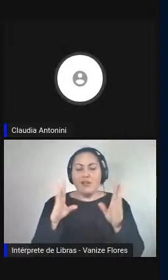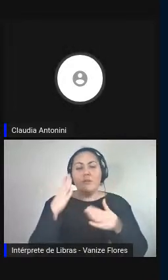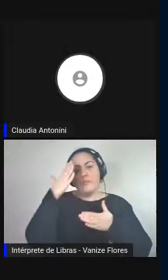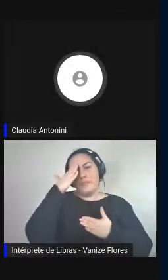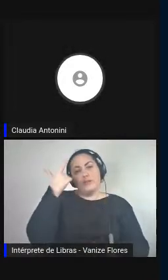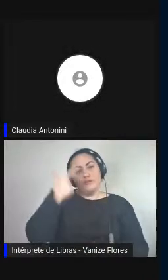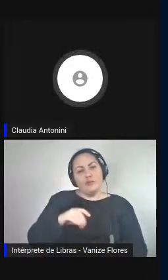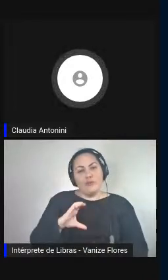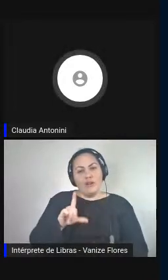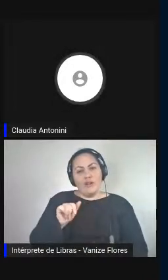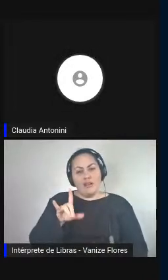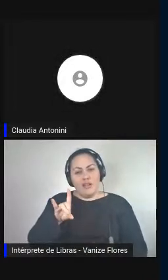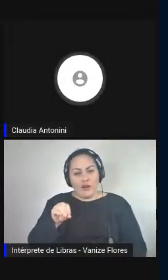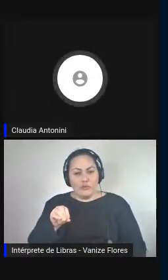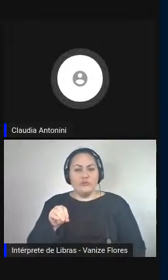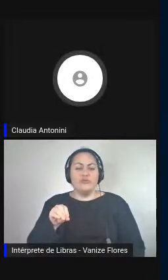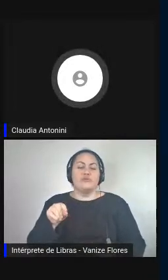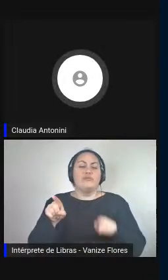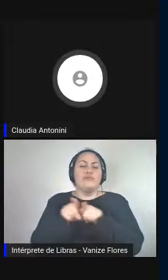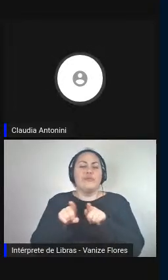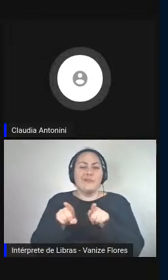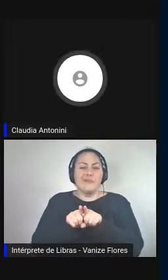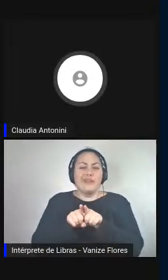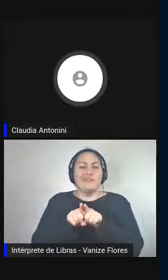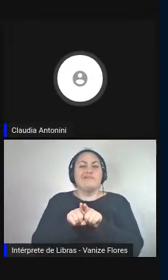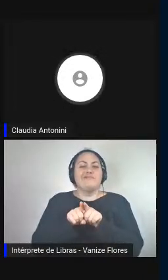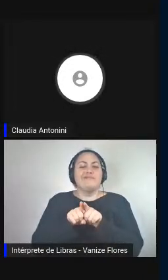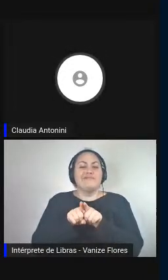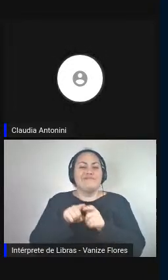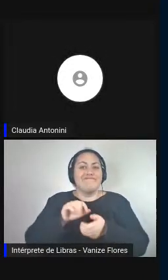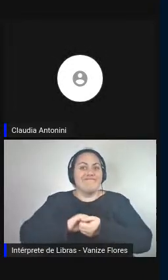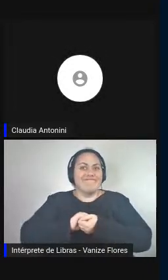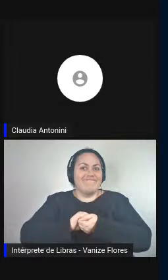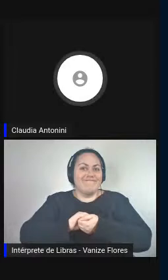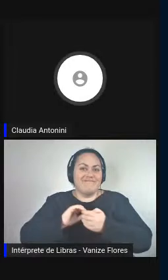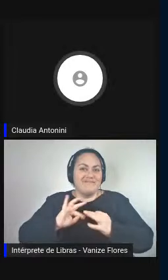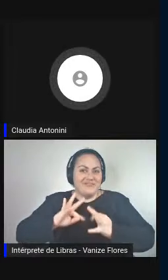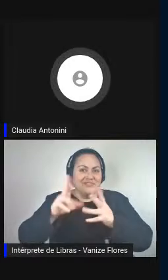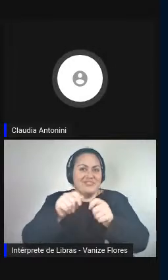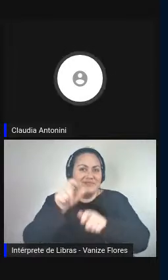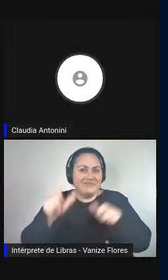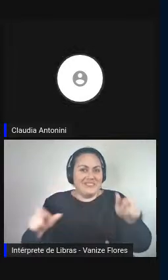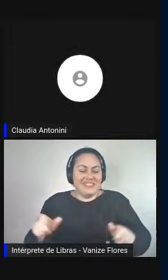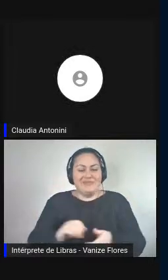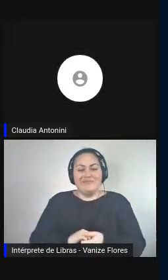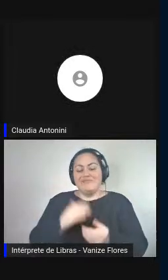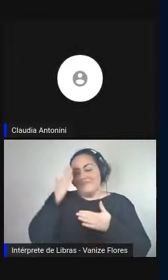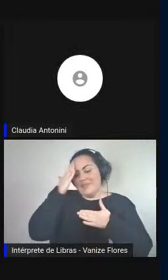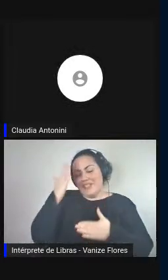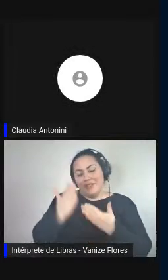Cláudio, e uma cara saudação a todos e todas. Obrigada a vocês.